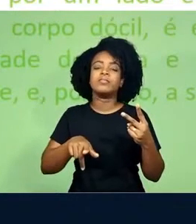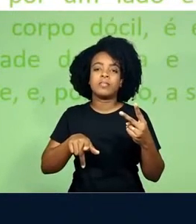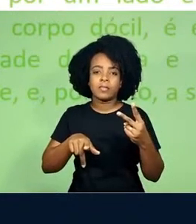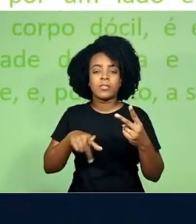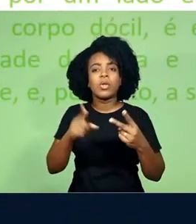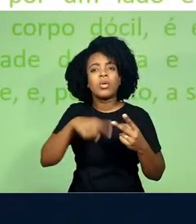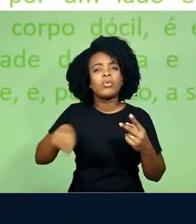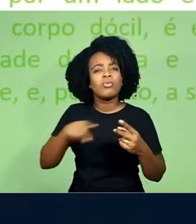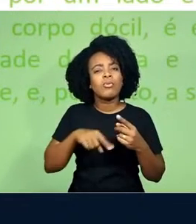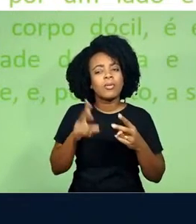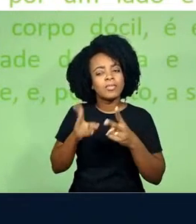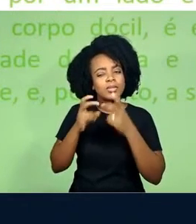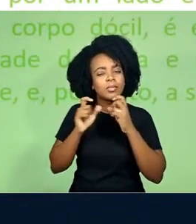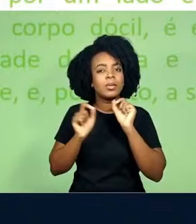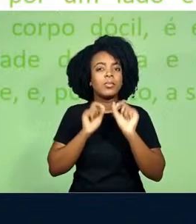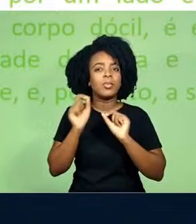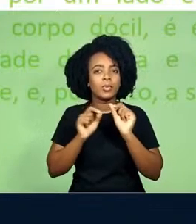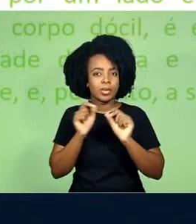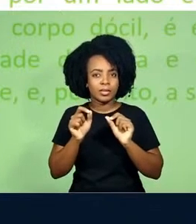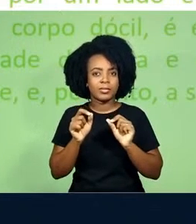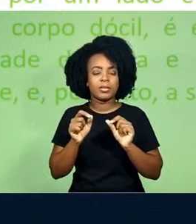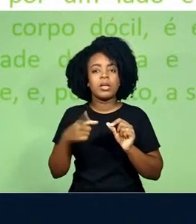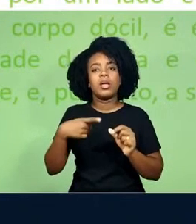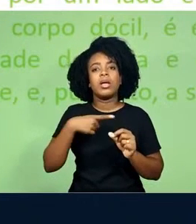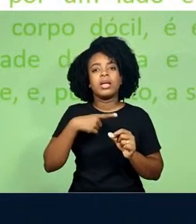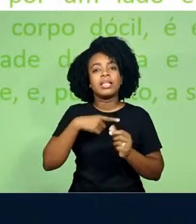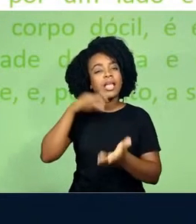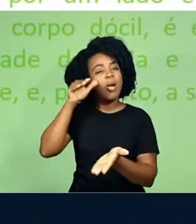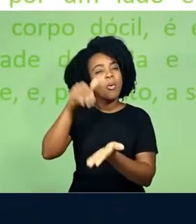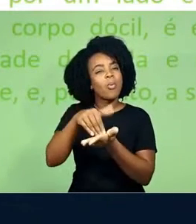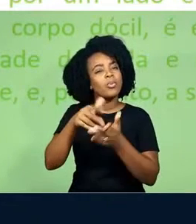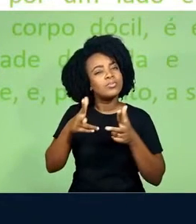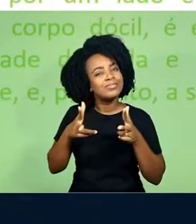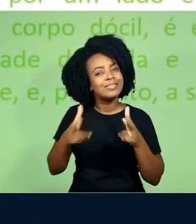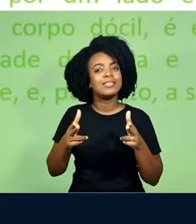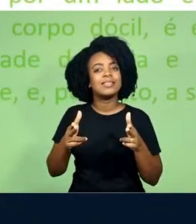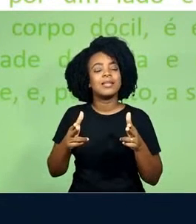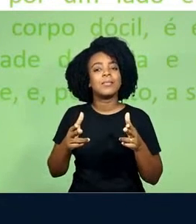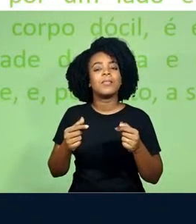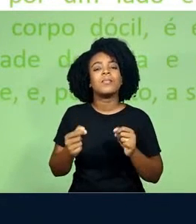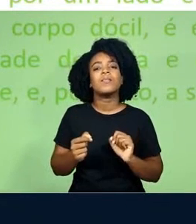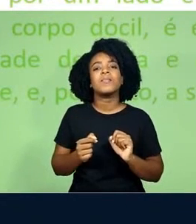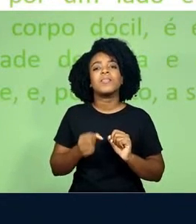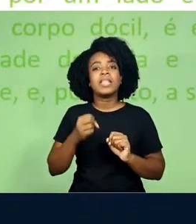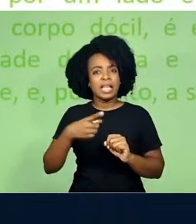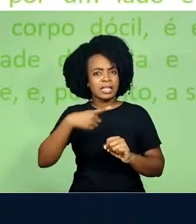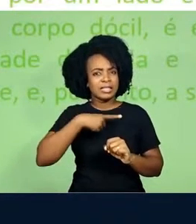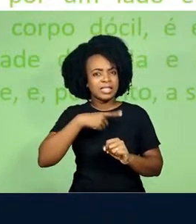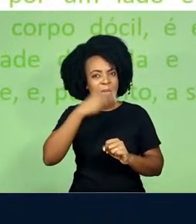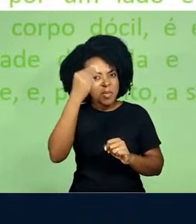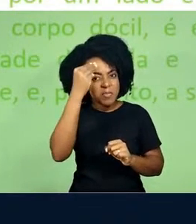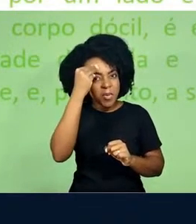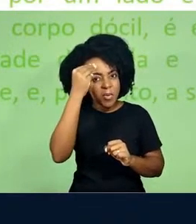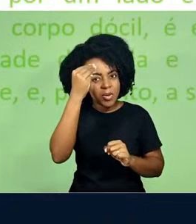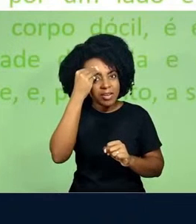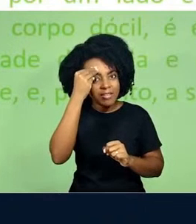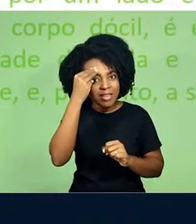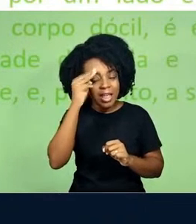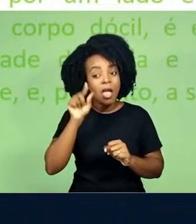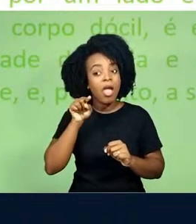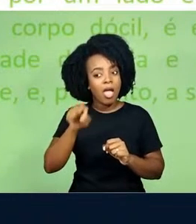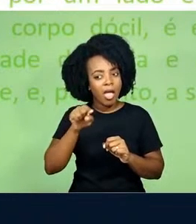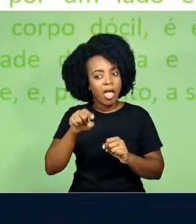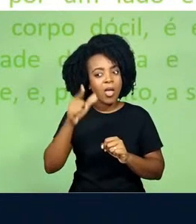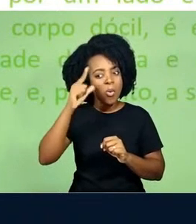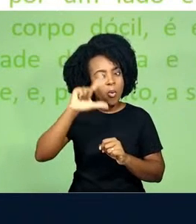Como podemos ver naquela cena, na última cena, se por um lado é a memória que faz do replicante um corpo